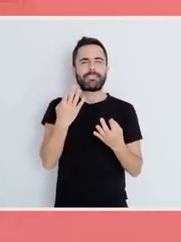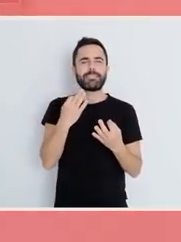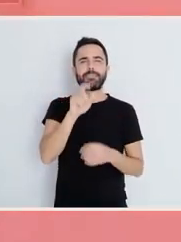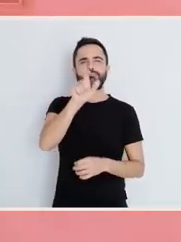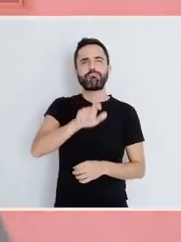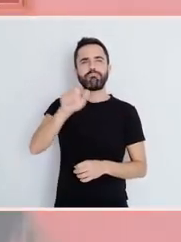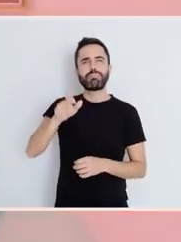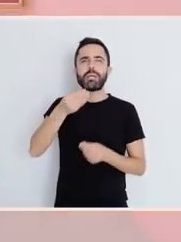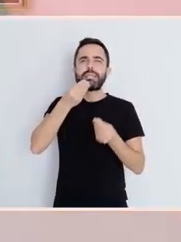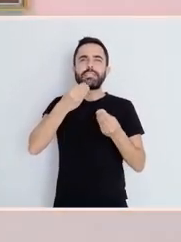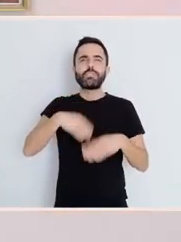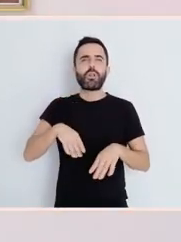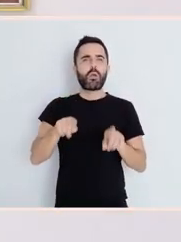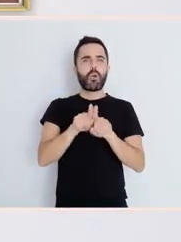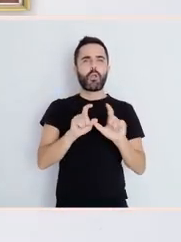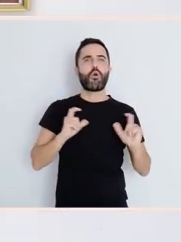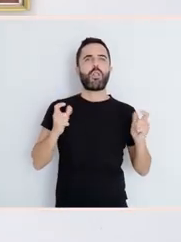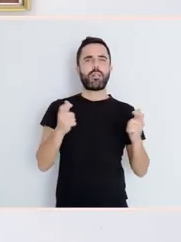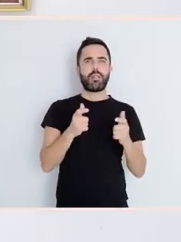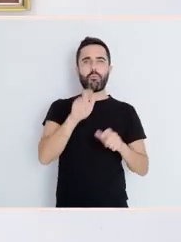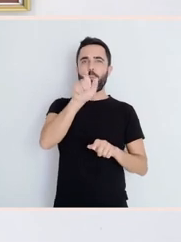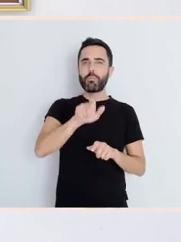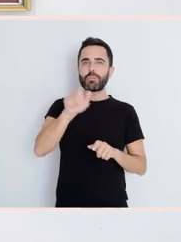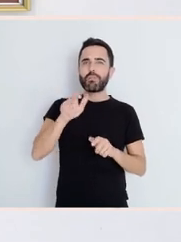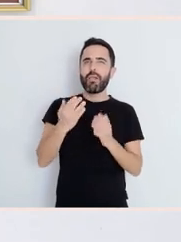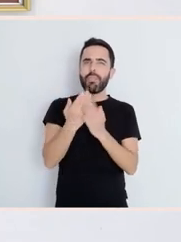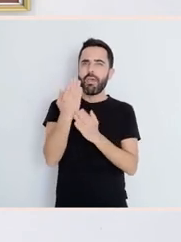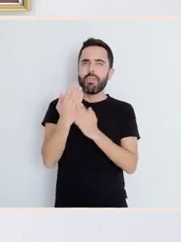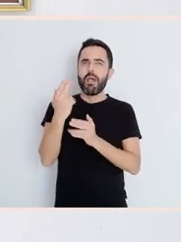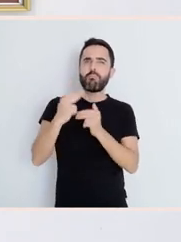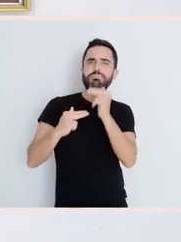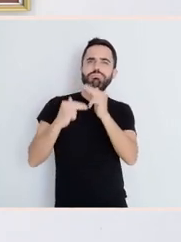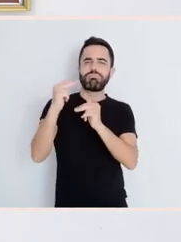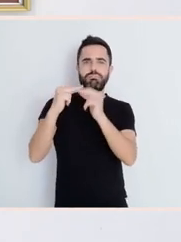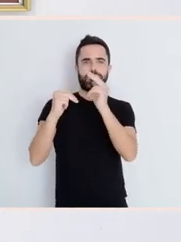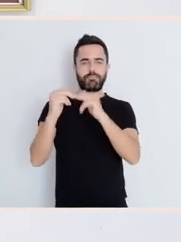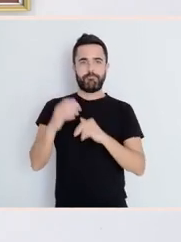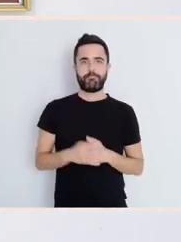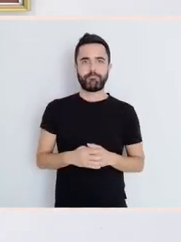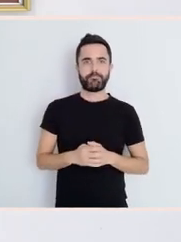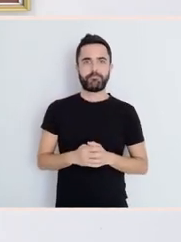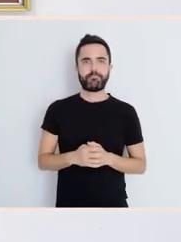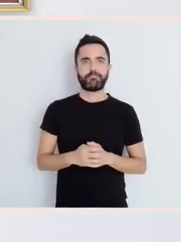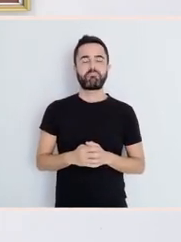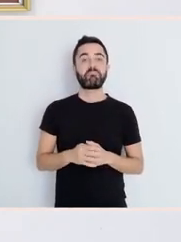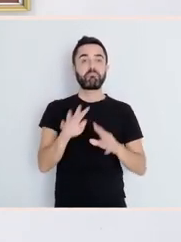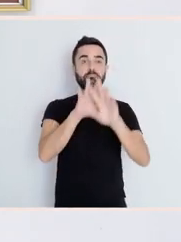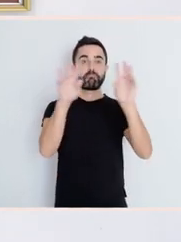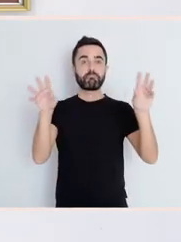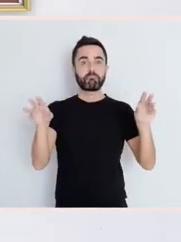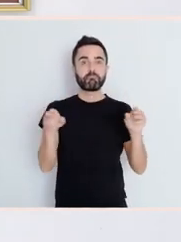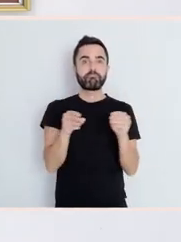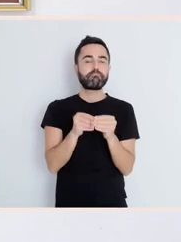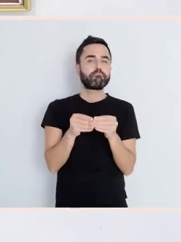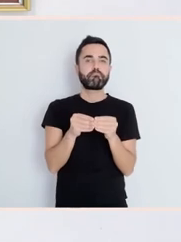é a historia do povo como colectivo, a historia que vai facendo as persoas día a día. Podemos